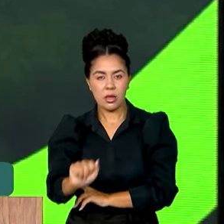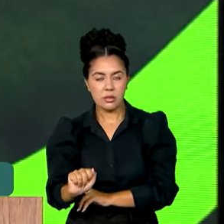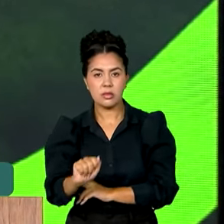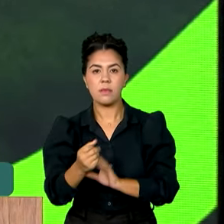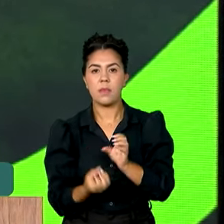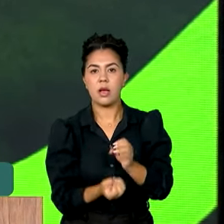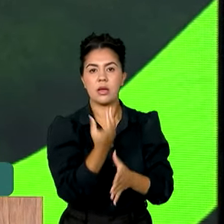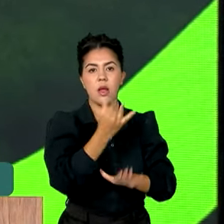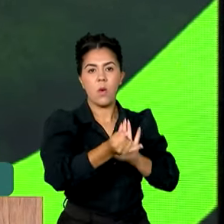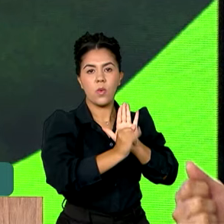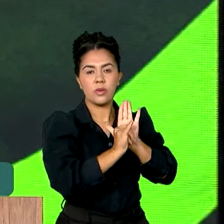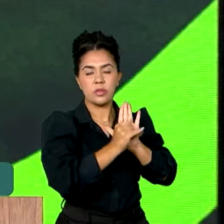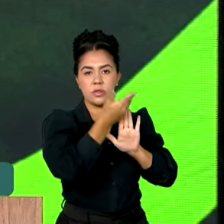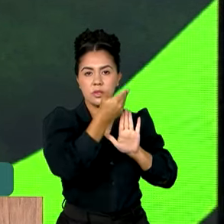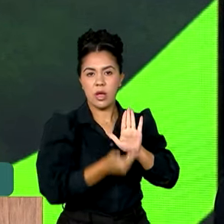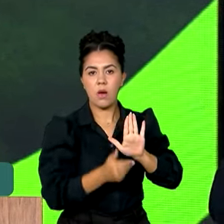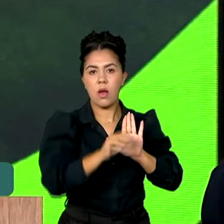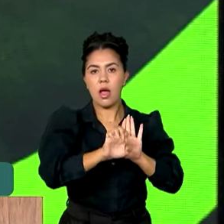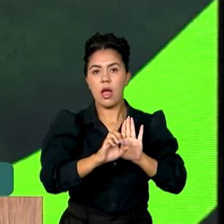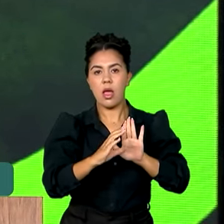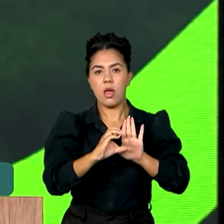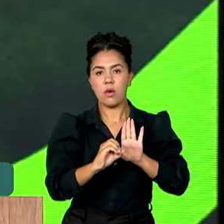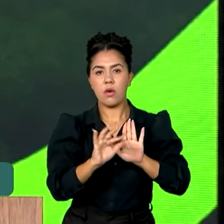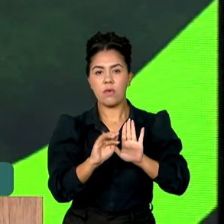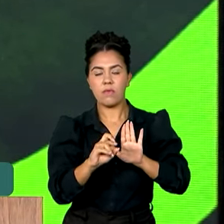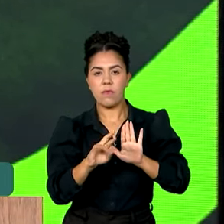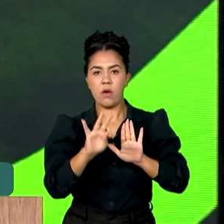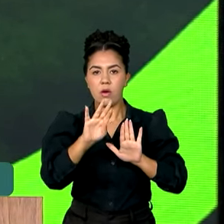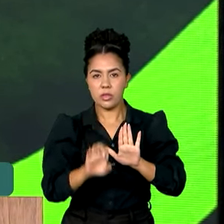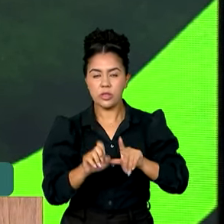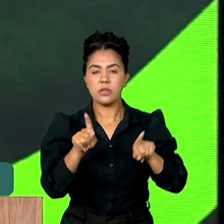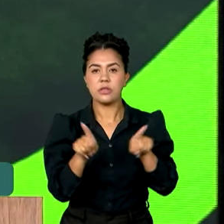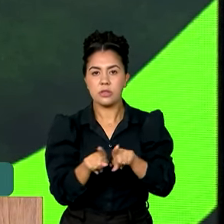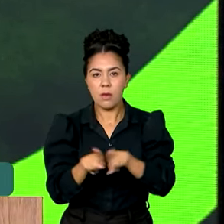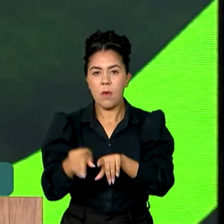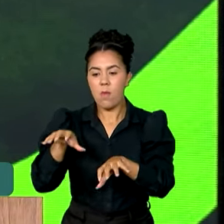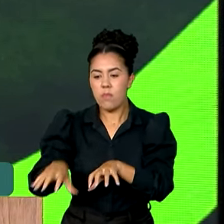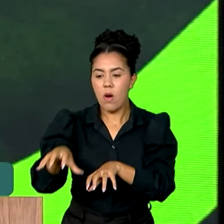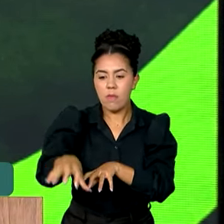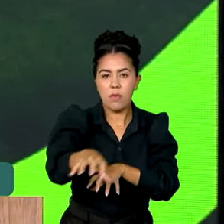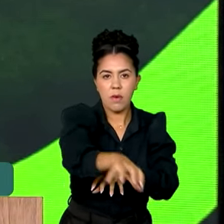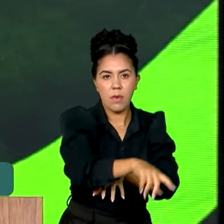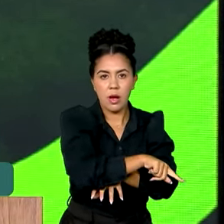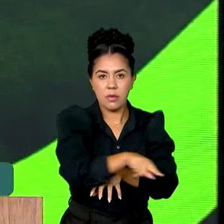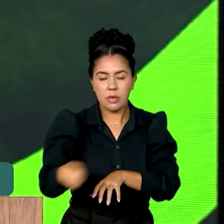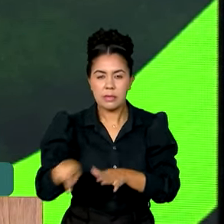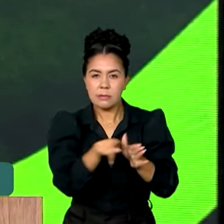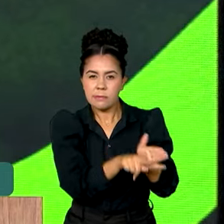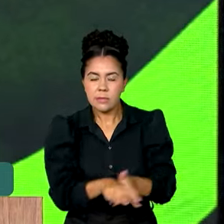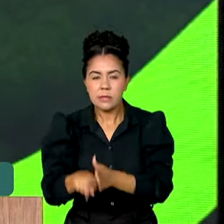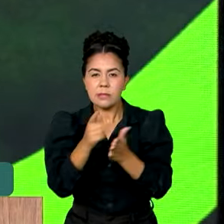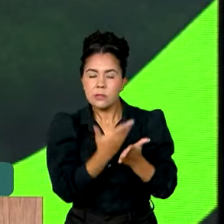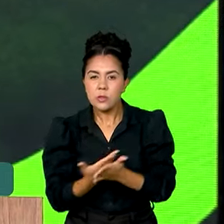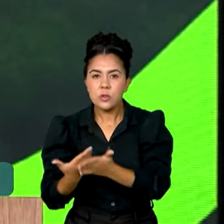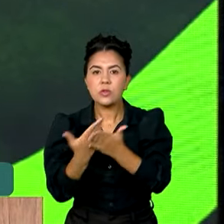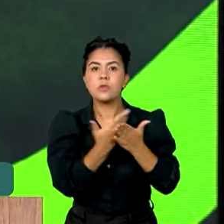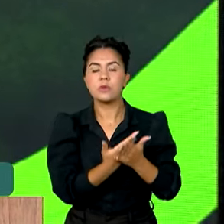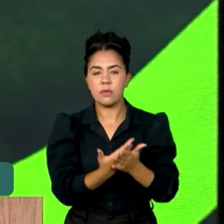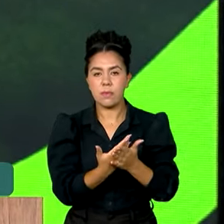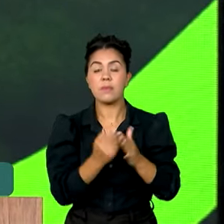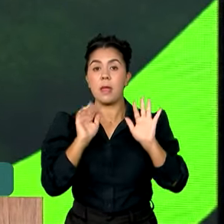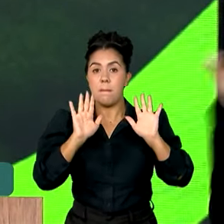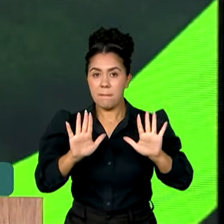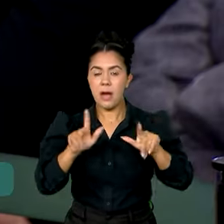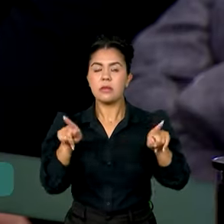do Ecoforte, além da reestruturação dos núcleos de estudo em agroecologia e os NEAS. Mas o Planapo vai